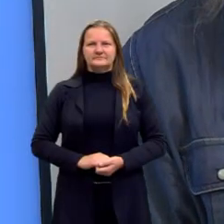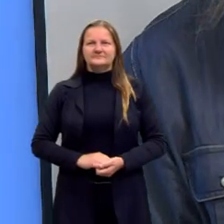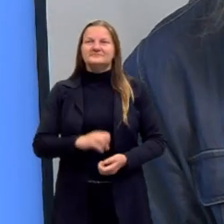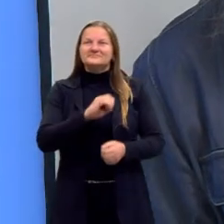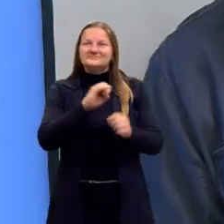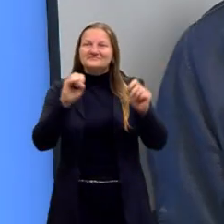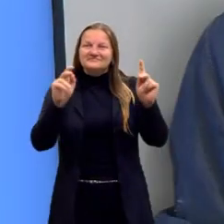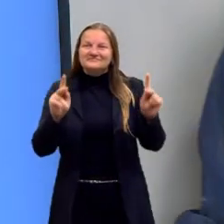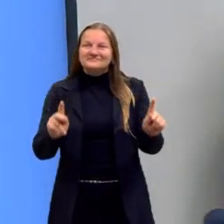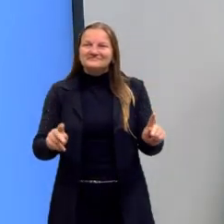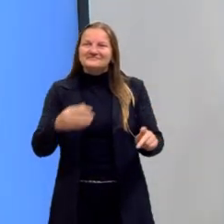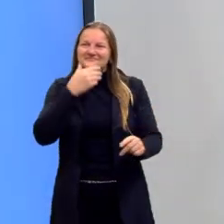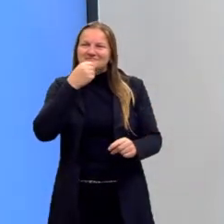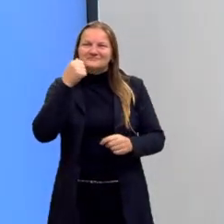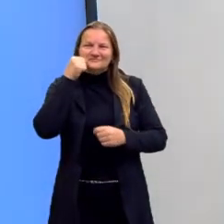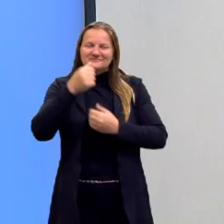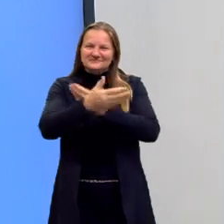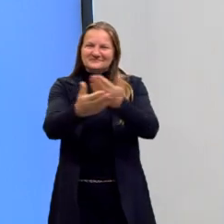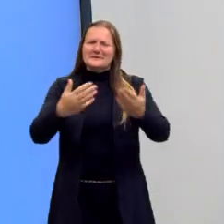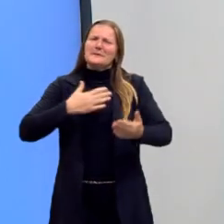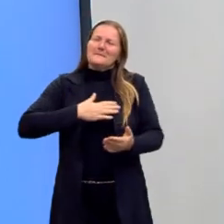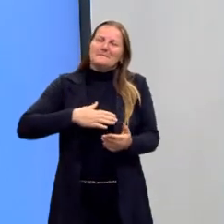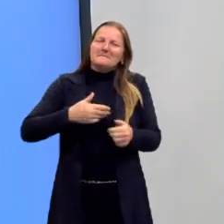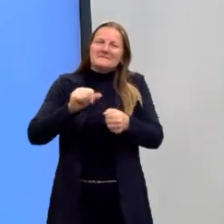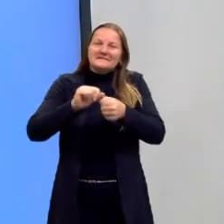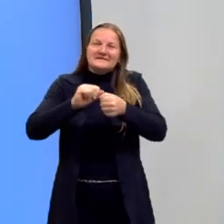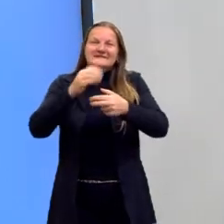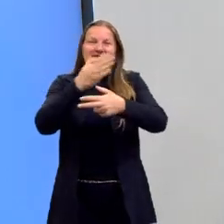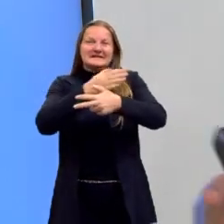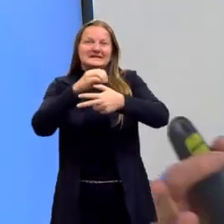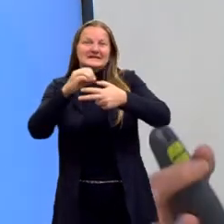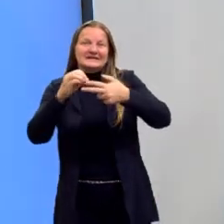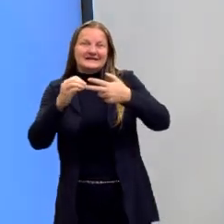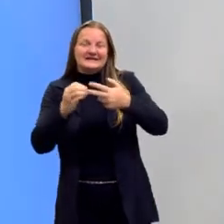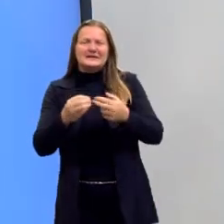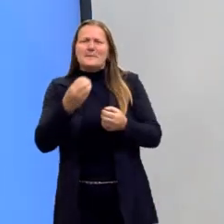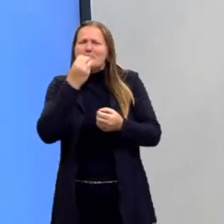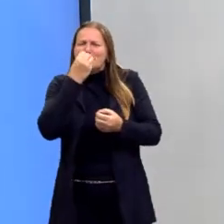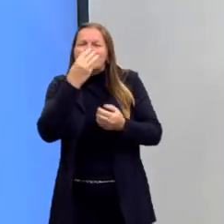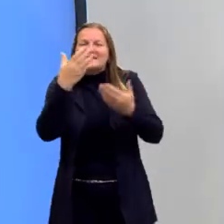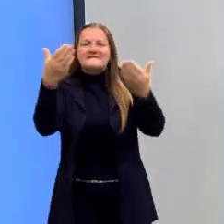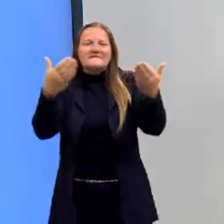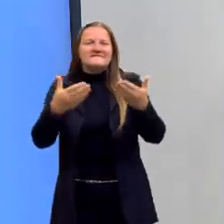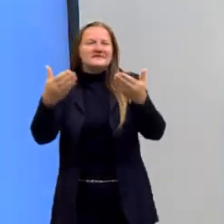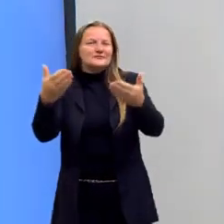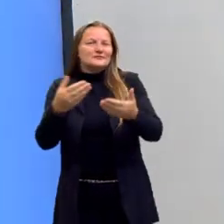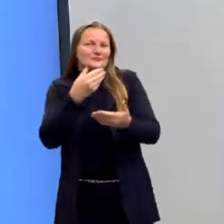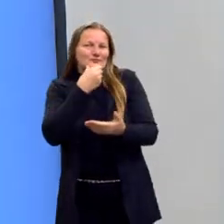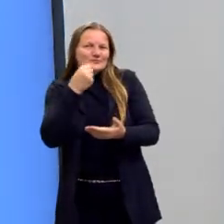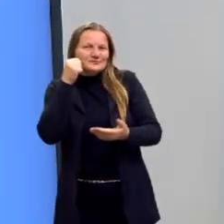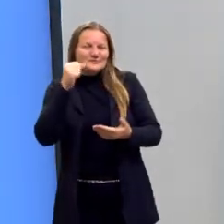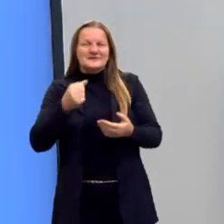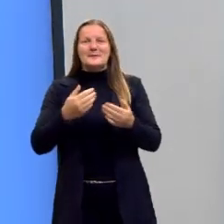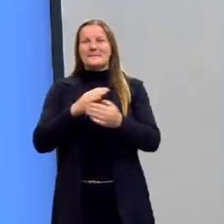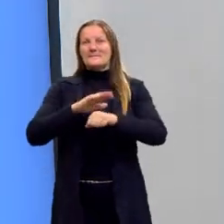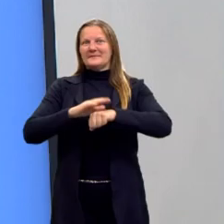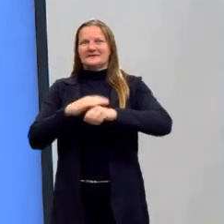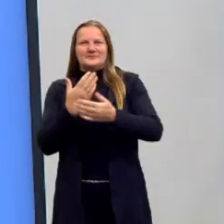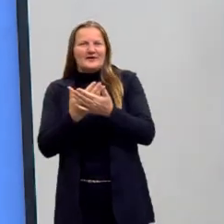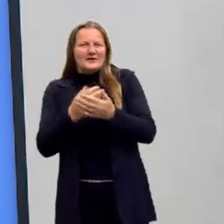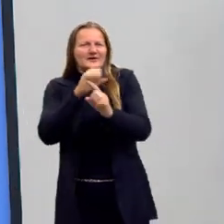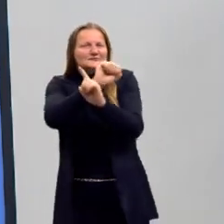Olá meninos e meninas que vão fazer o Enem nesse ano de 2022, sejam todos bem-vindos, todas bem-vindas para mais uma aula de